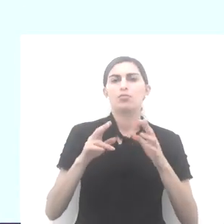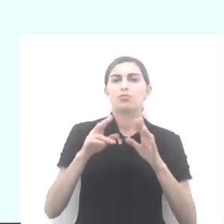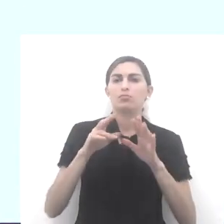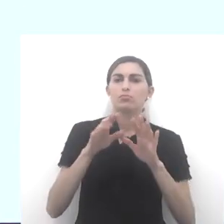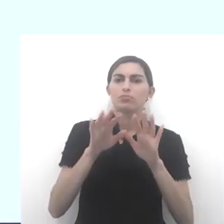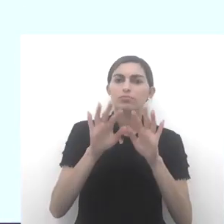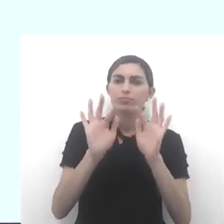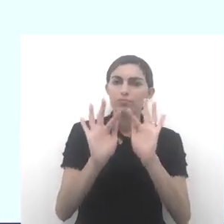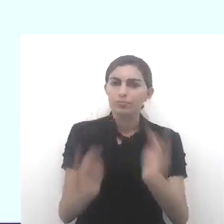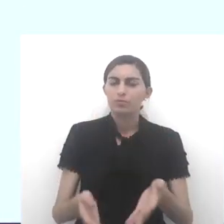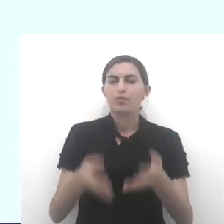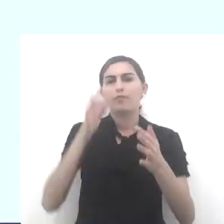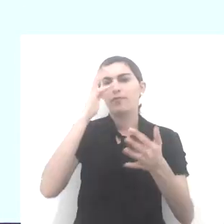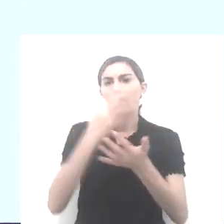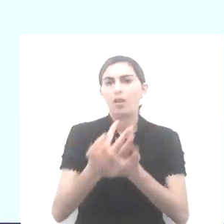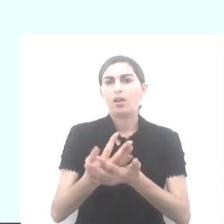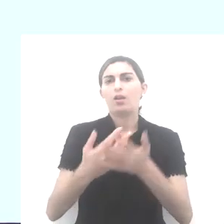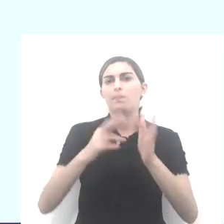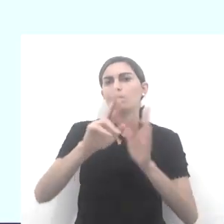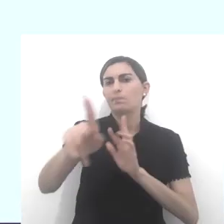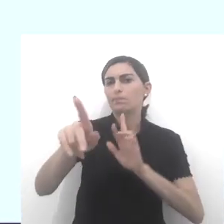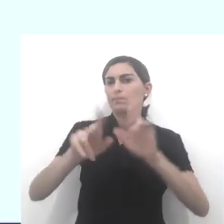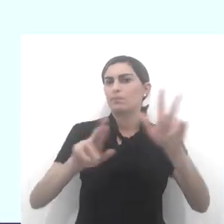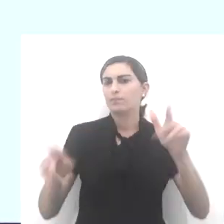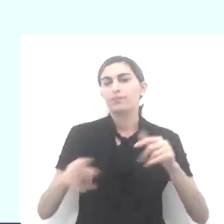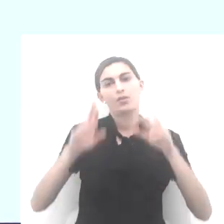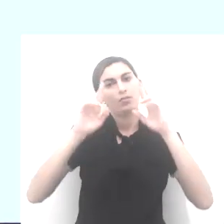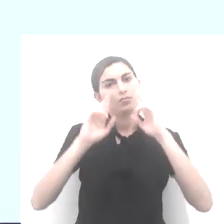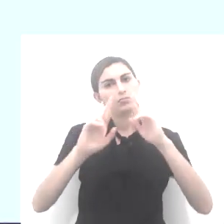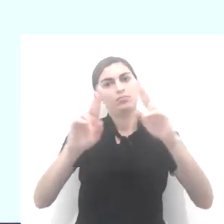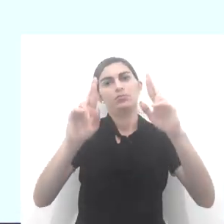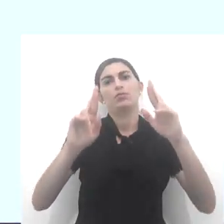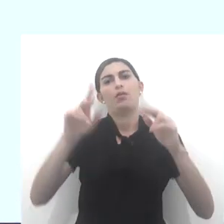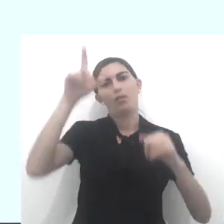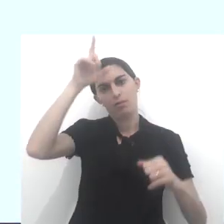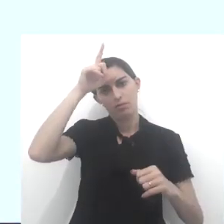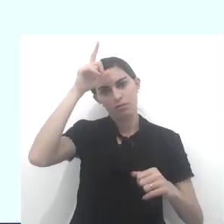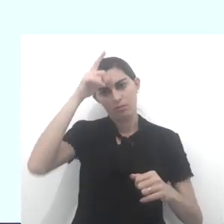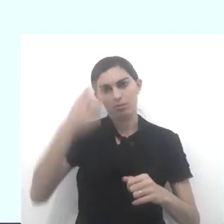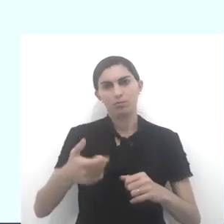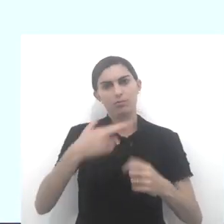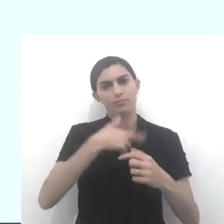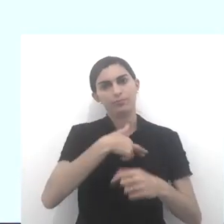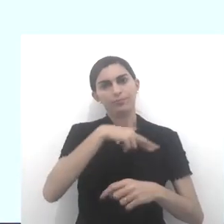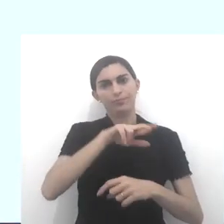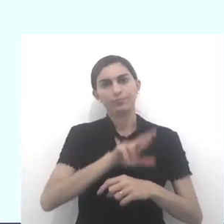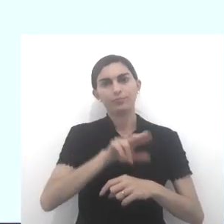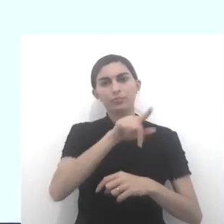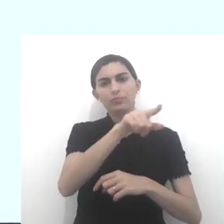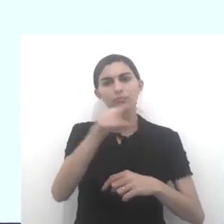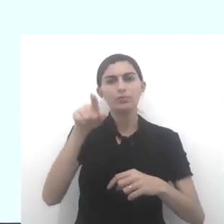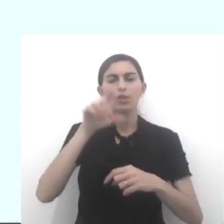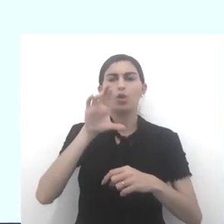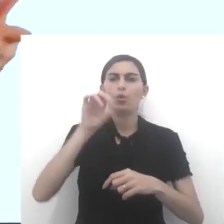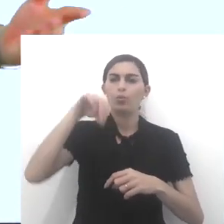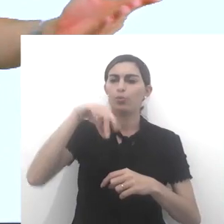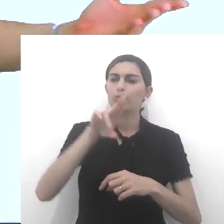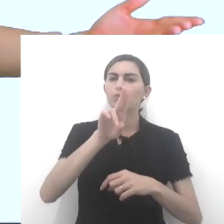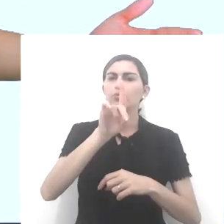a dignidade humana, a fé, a pluralidade. Então, o líder religioso, certo? Ele vai